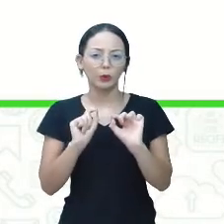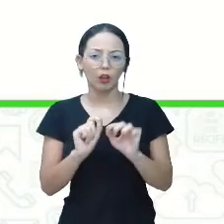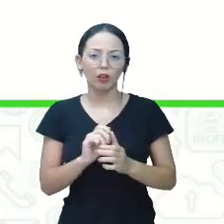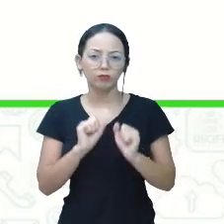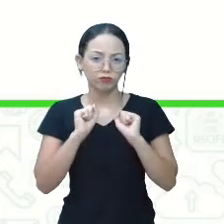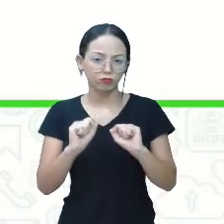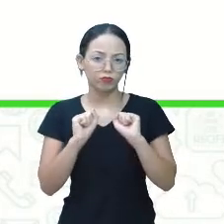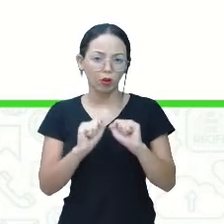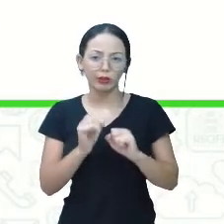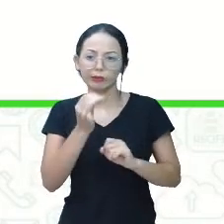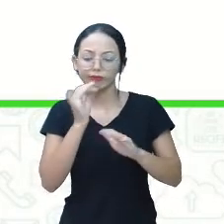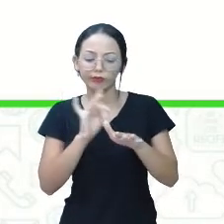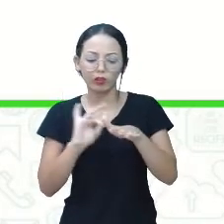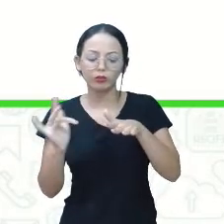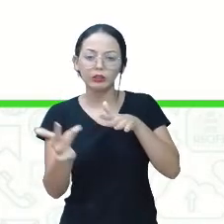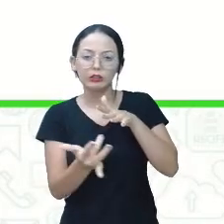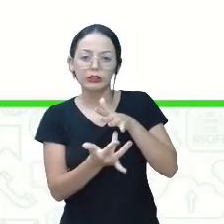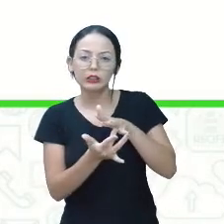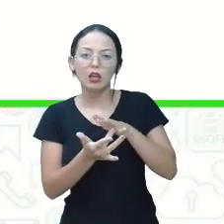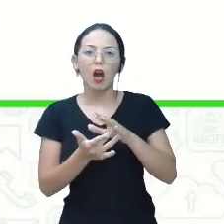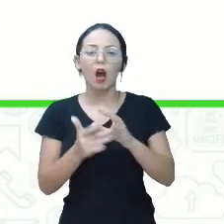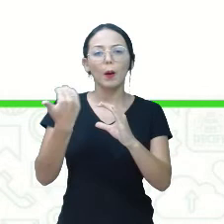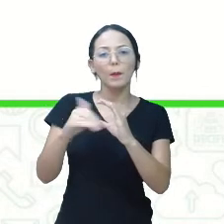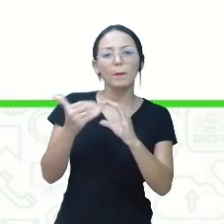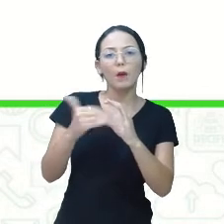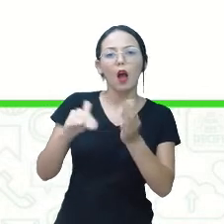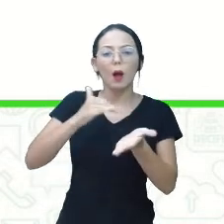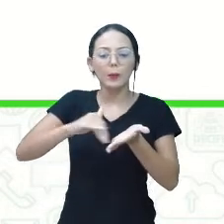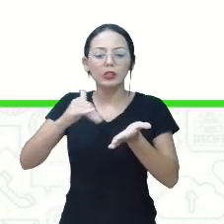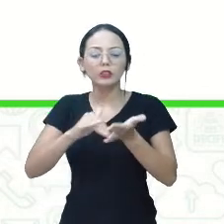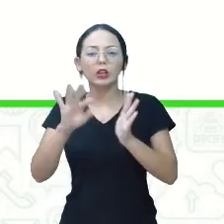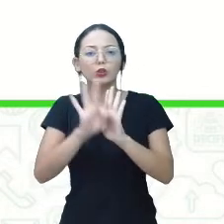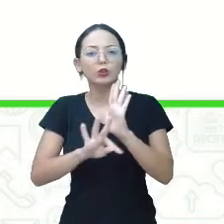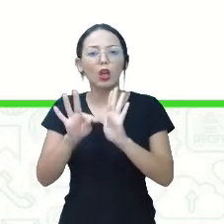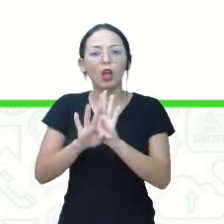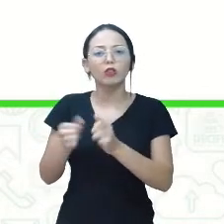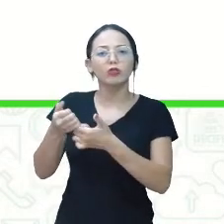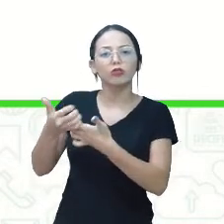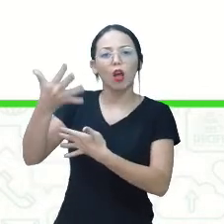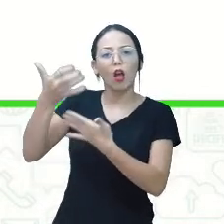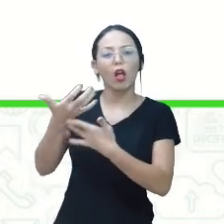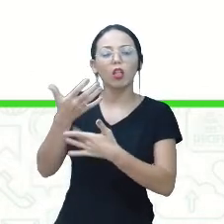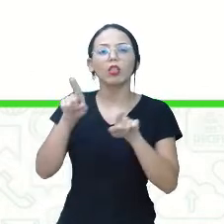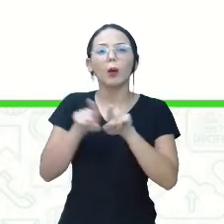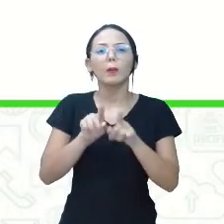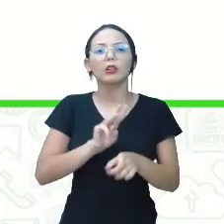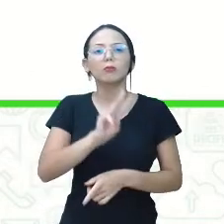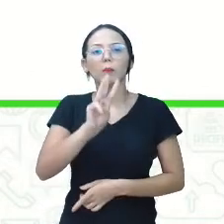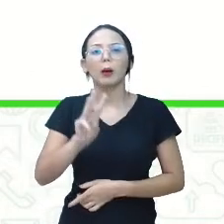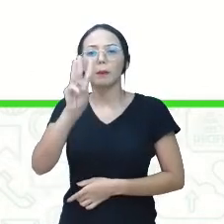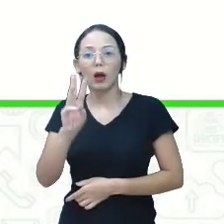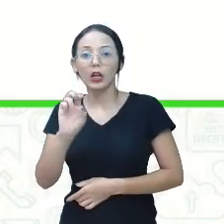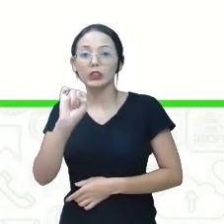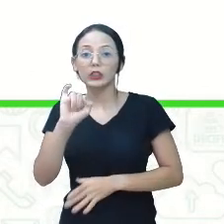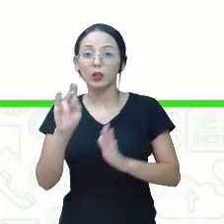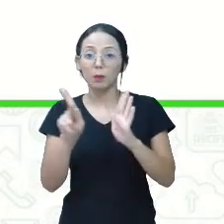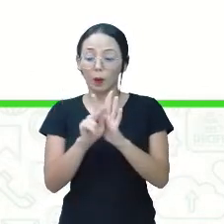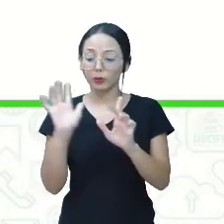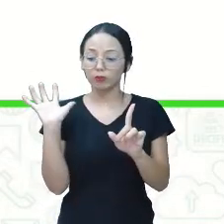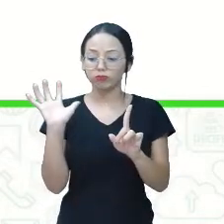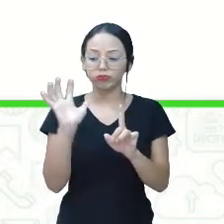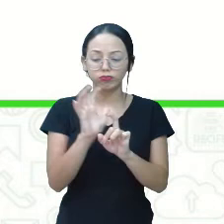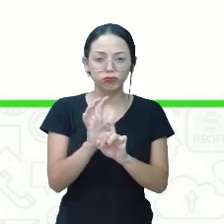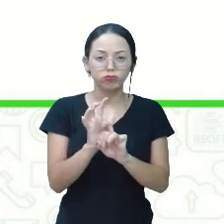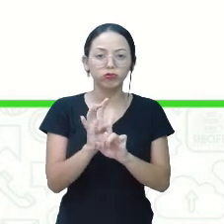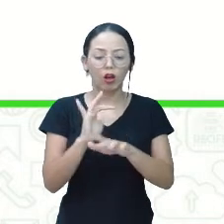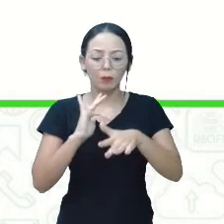através das redes sociais, e-mails, mensagens de texto, chats e sites. Se o assédio virtual for intencional,